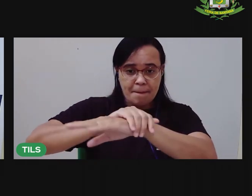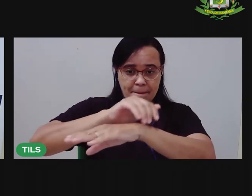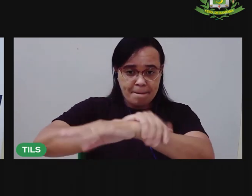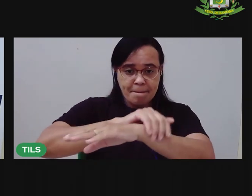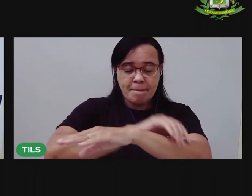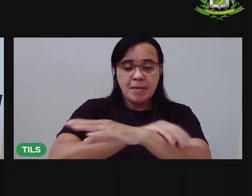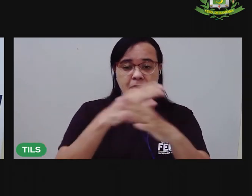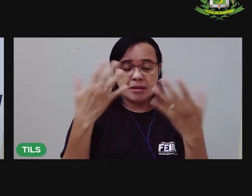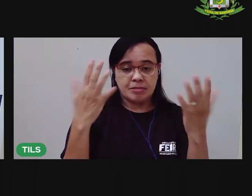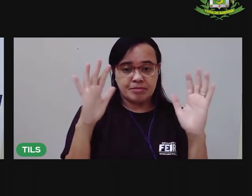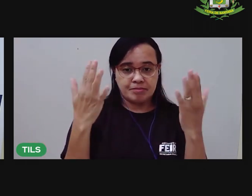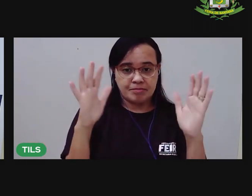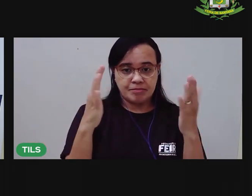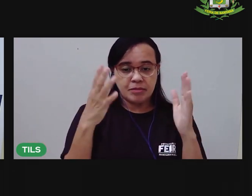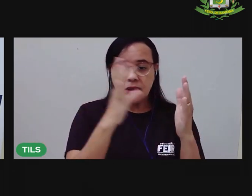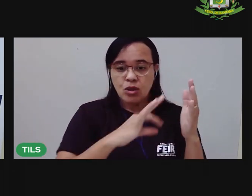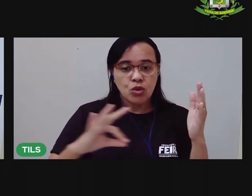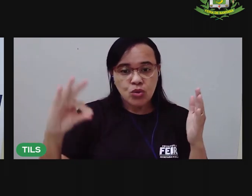Não é isso?